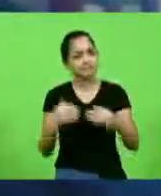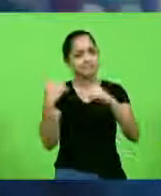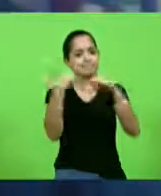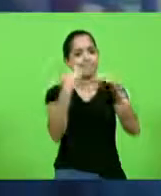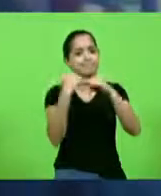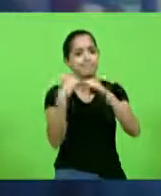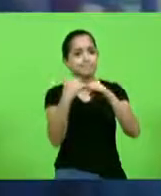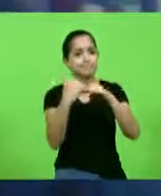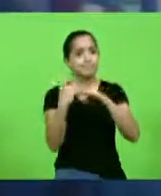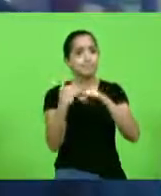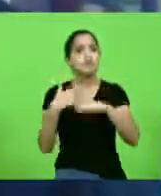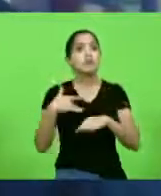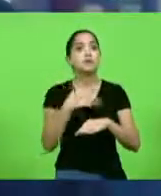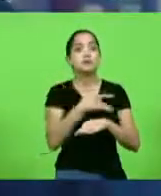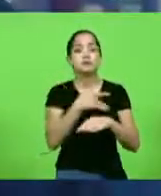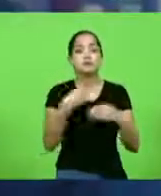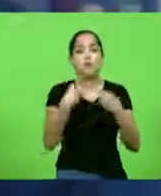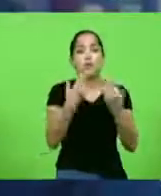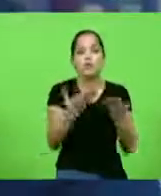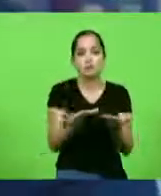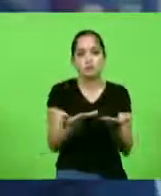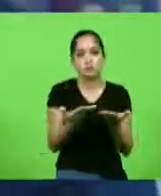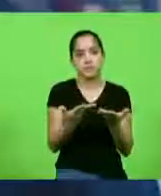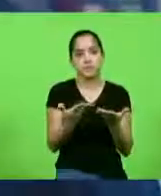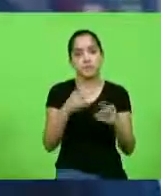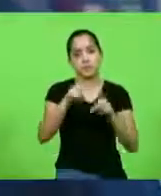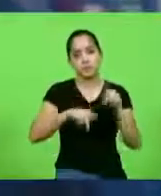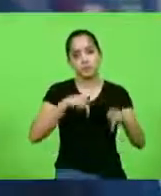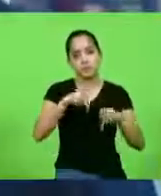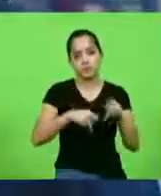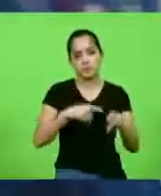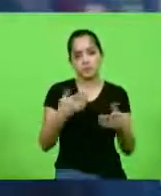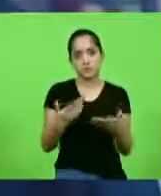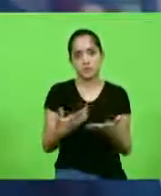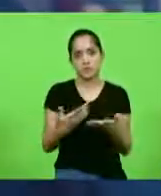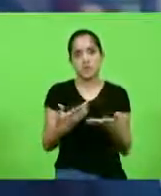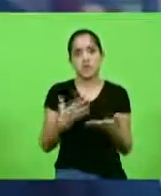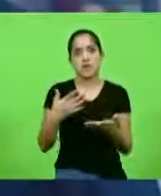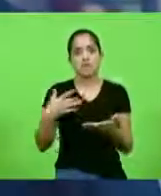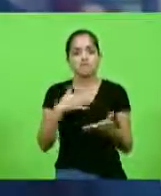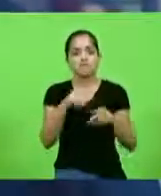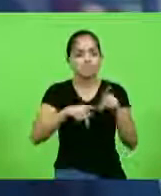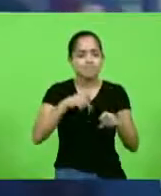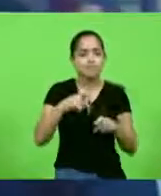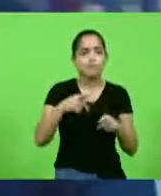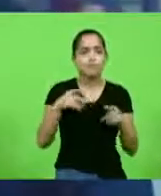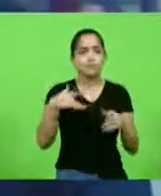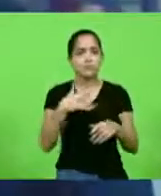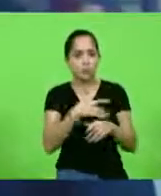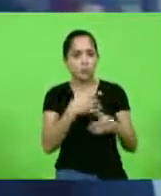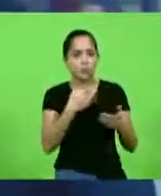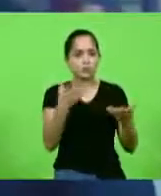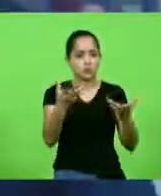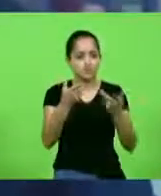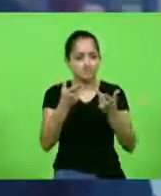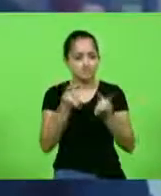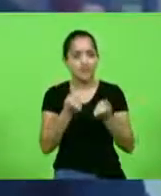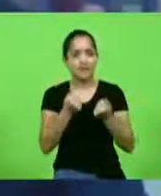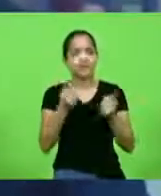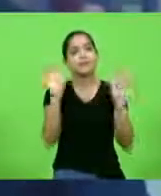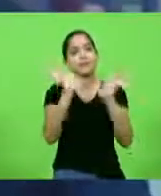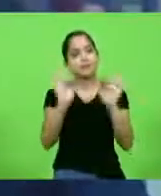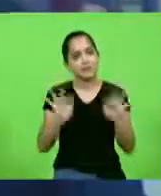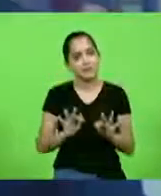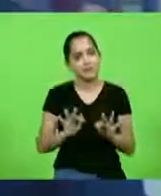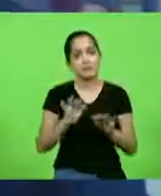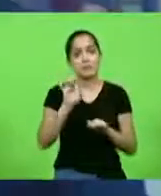possa dar saúde para o nosso povo, para a nossa gente. Povo saudável é povo feliz, mas não basta